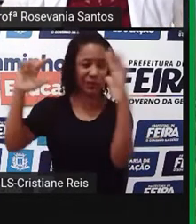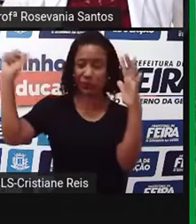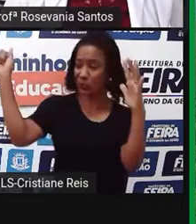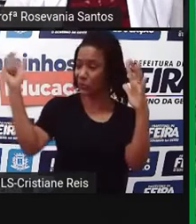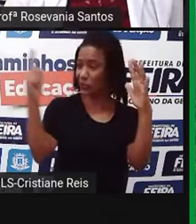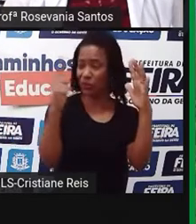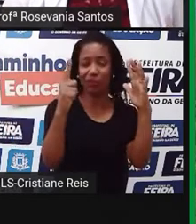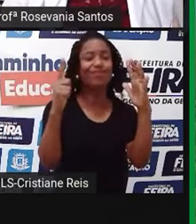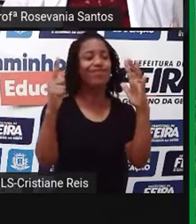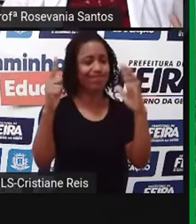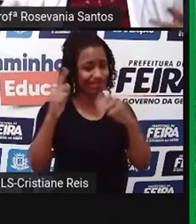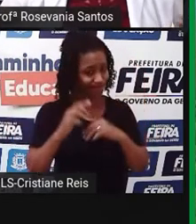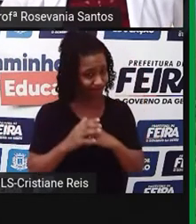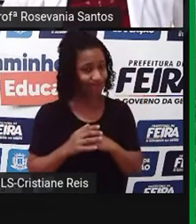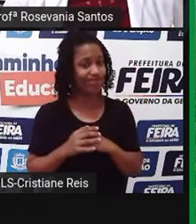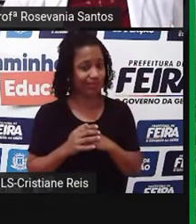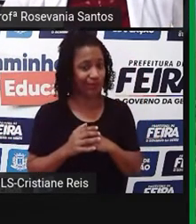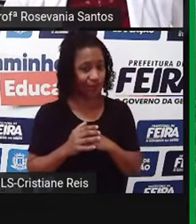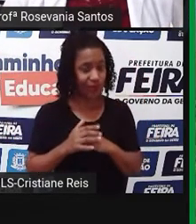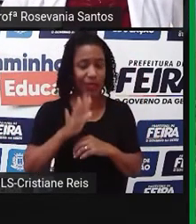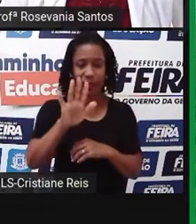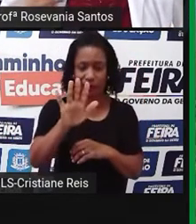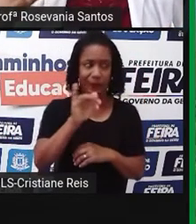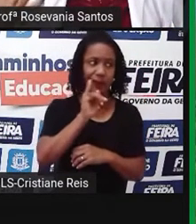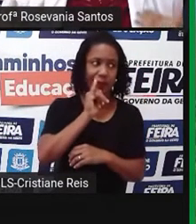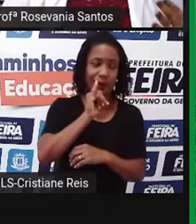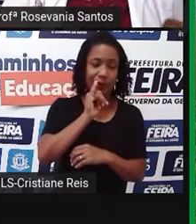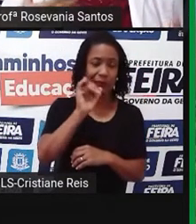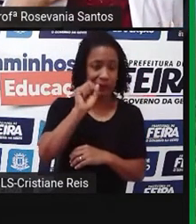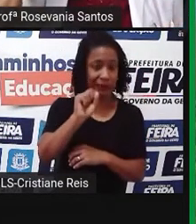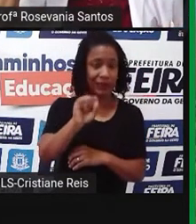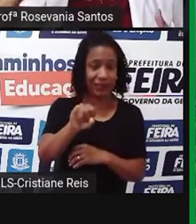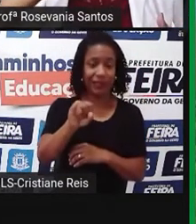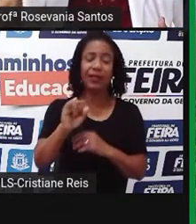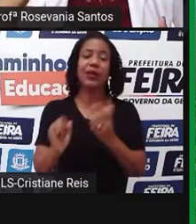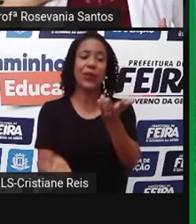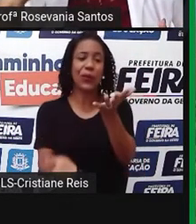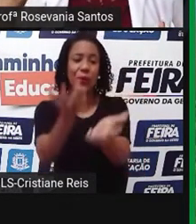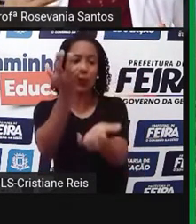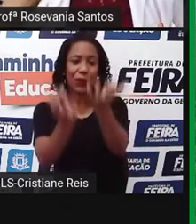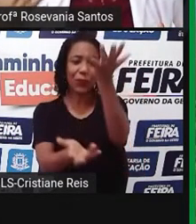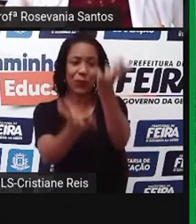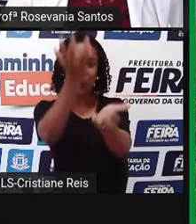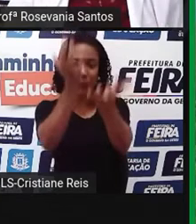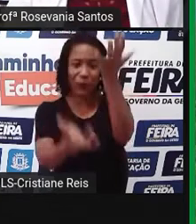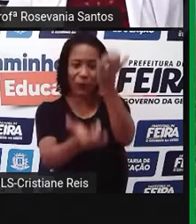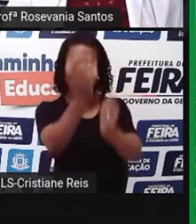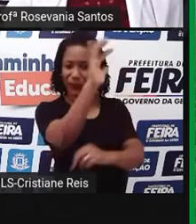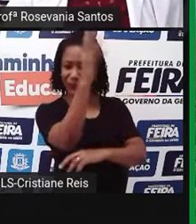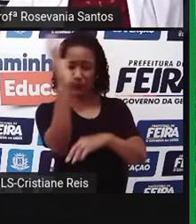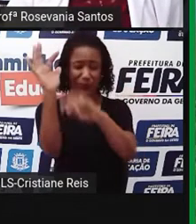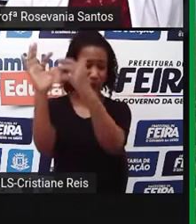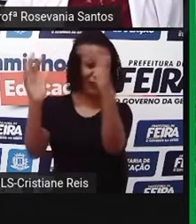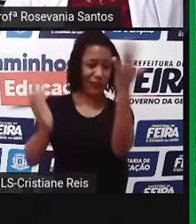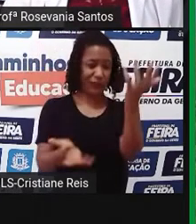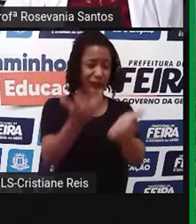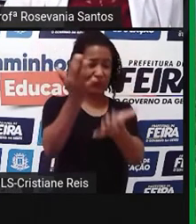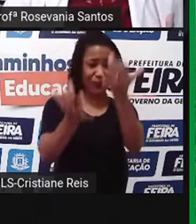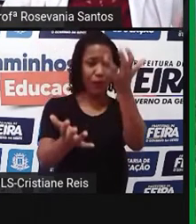pratica queimadas, que você queima as árvores, ela automaticamente vai também interferir no clima do lugar, né?